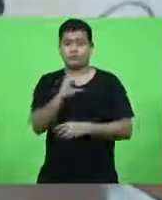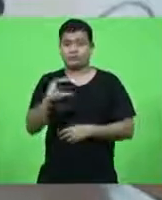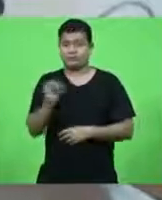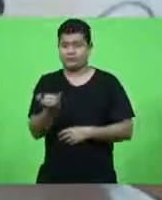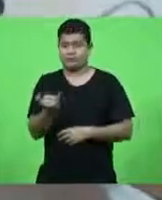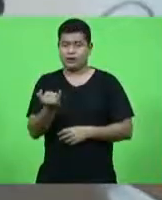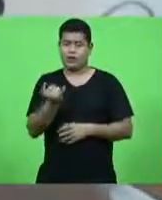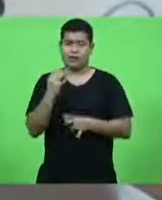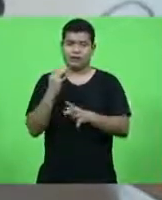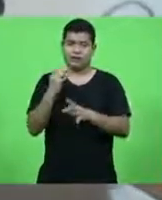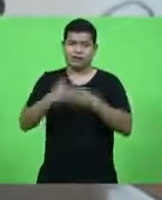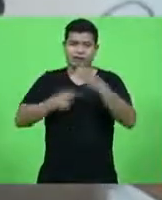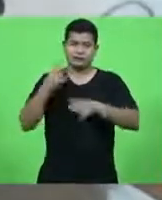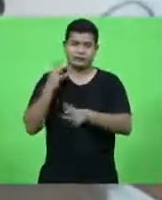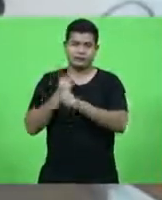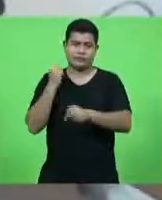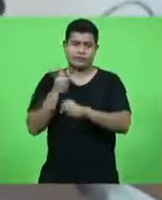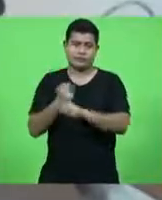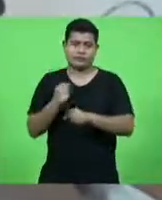Finanças. Enfim,